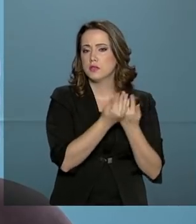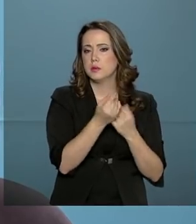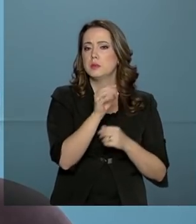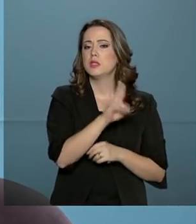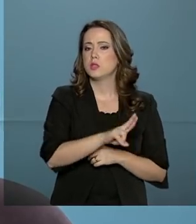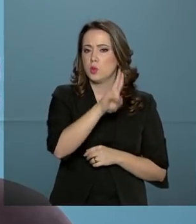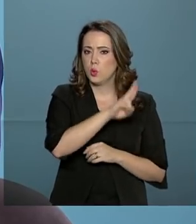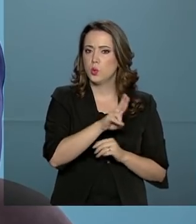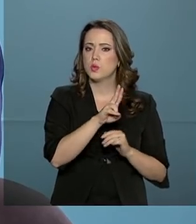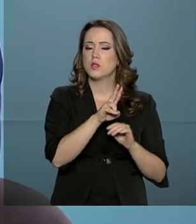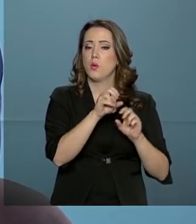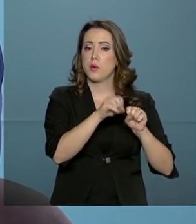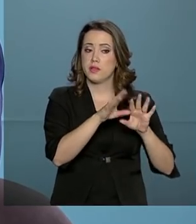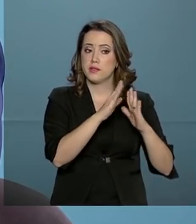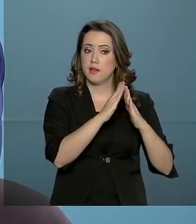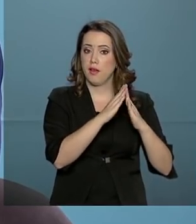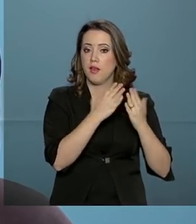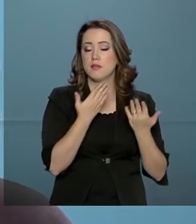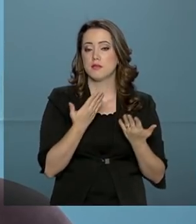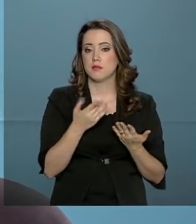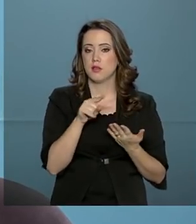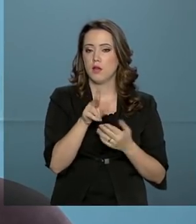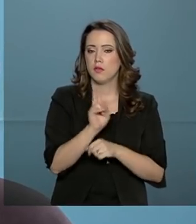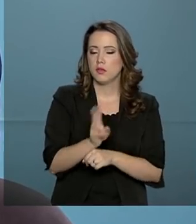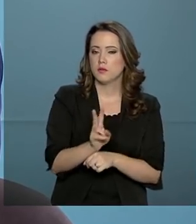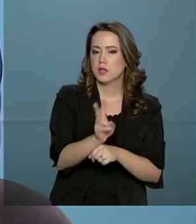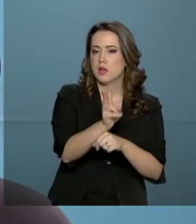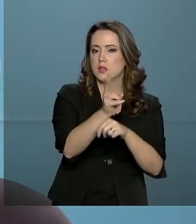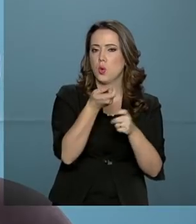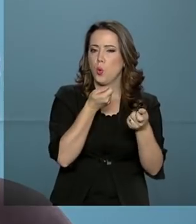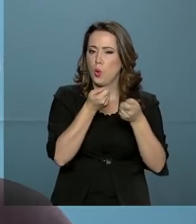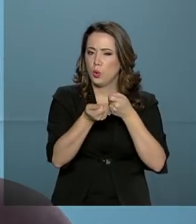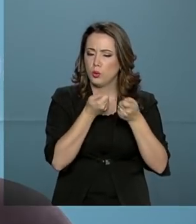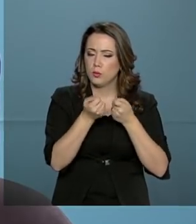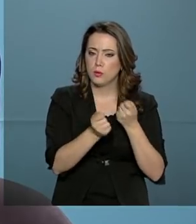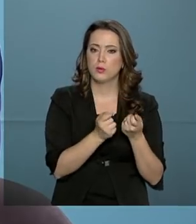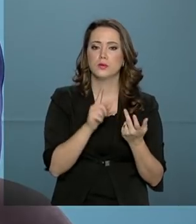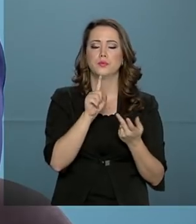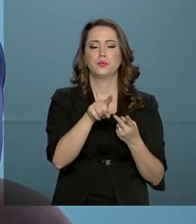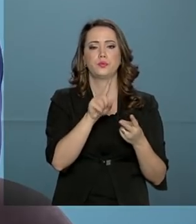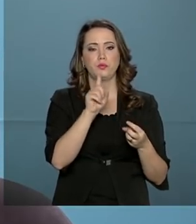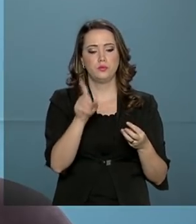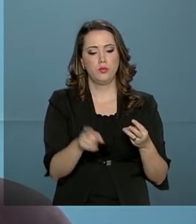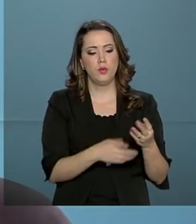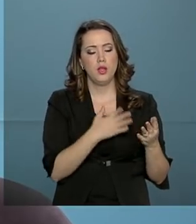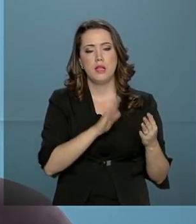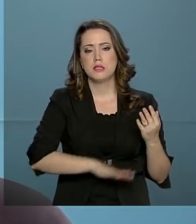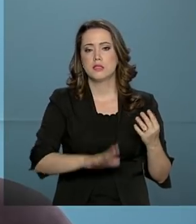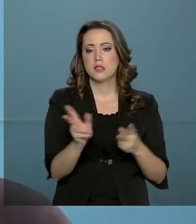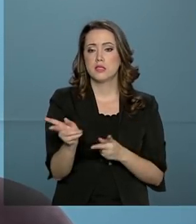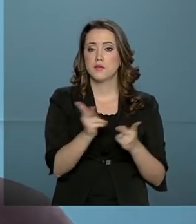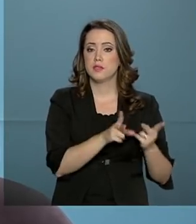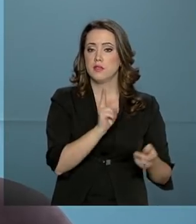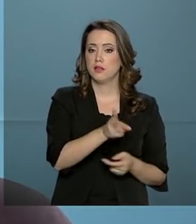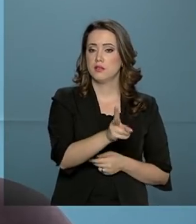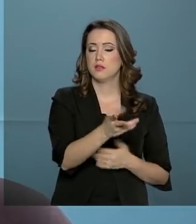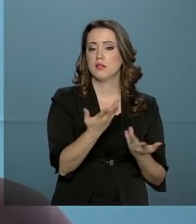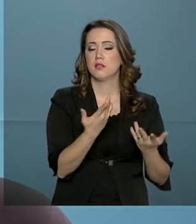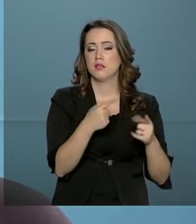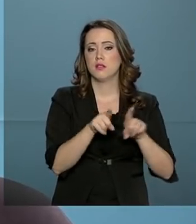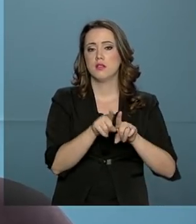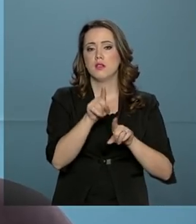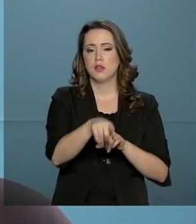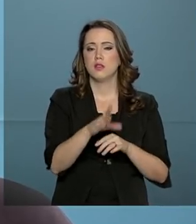modalidade. Nós vamos ter a fiscalização, o controle, as crianças serão visitadas e elas